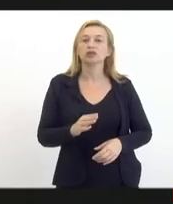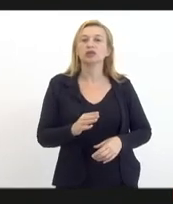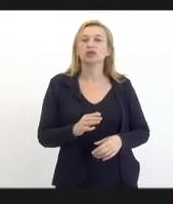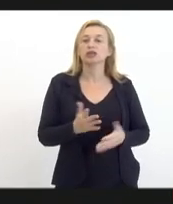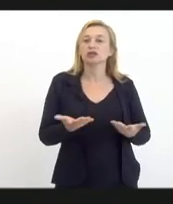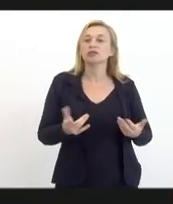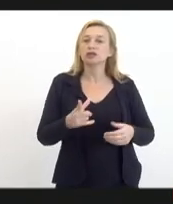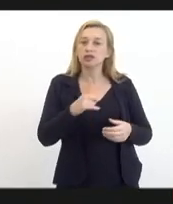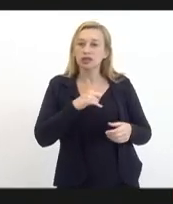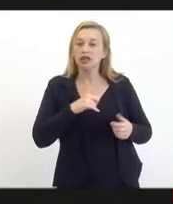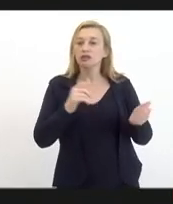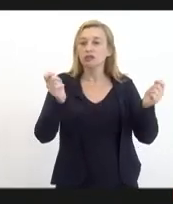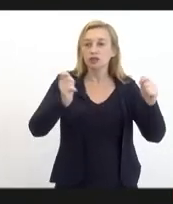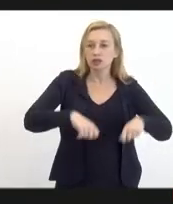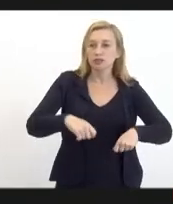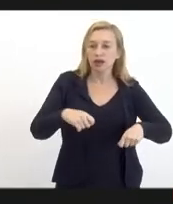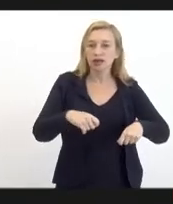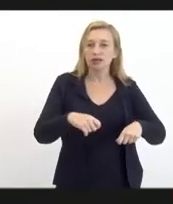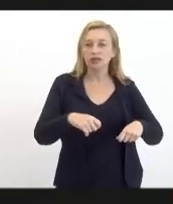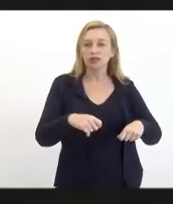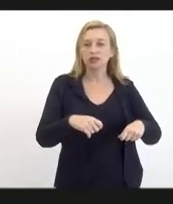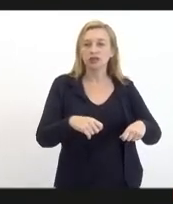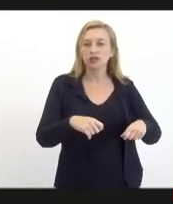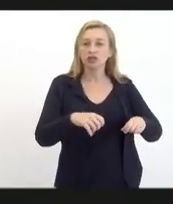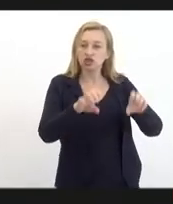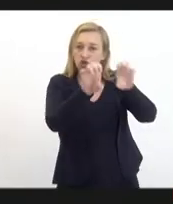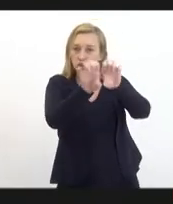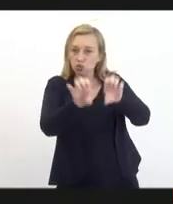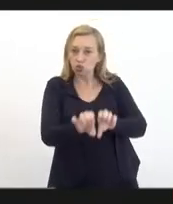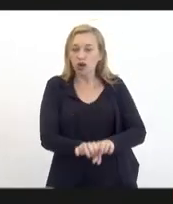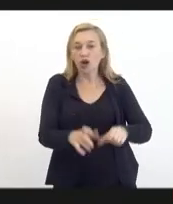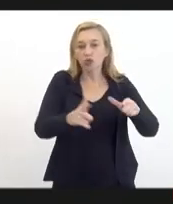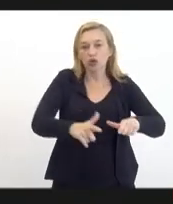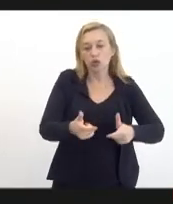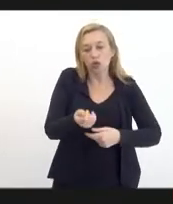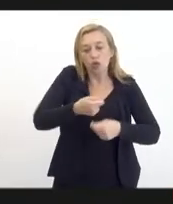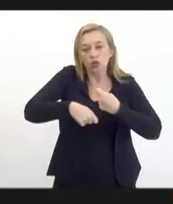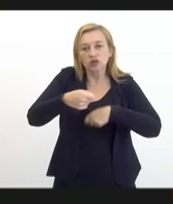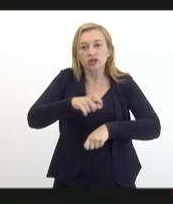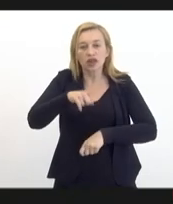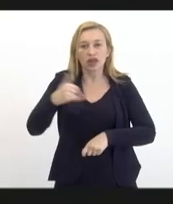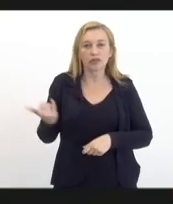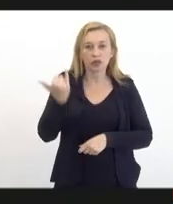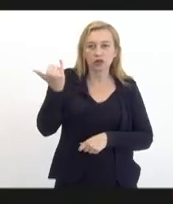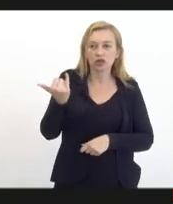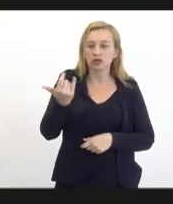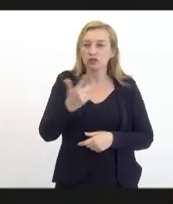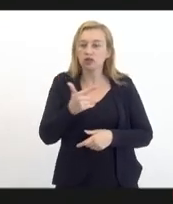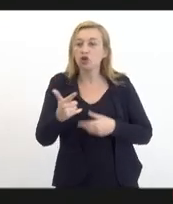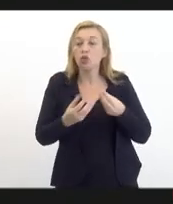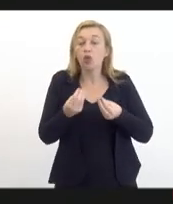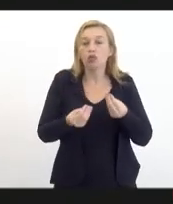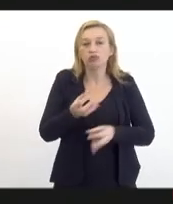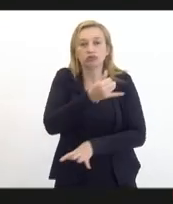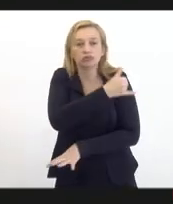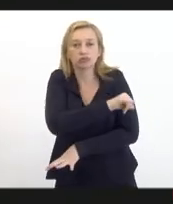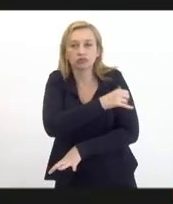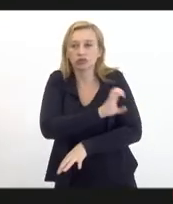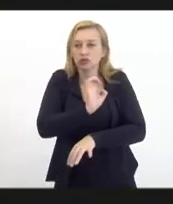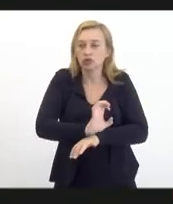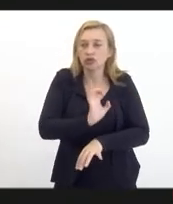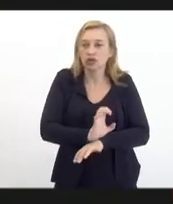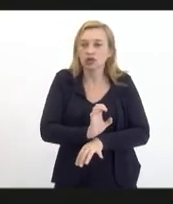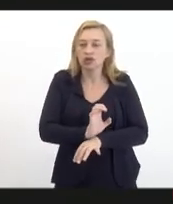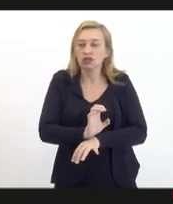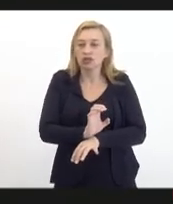você tenha também a possibilidade de feijão com arroz estruturar o ambiente de negócio que é super importante. Não dá para o Estado do Rio de Janeiro ter a sua